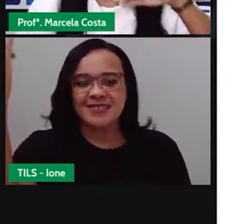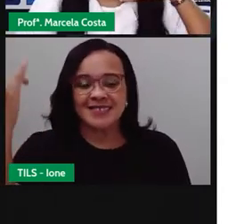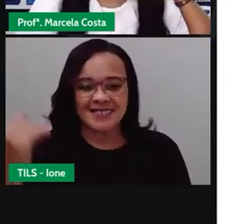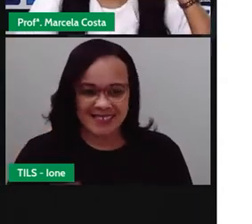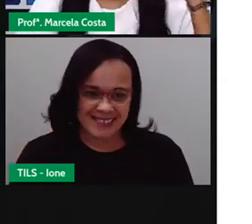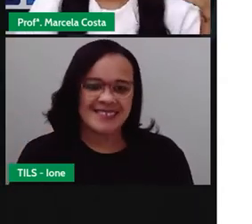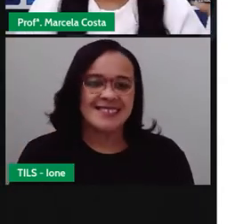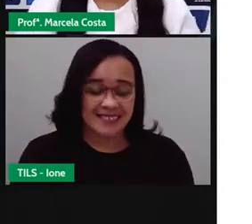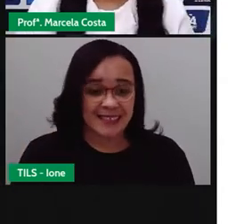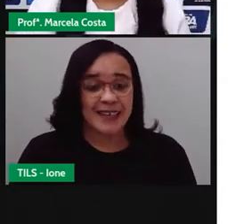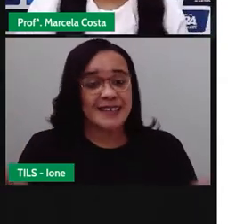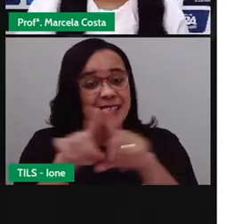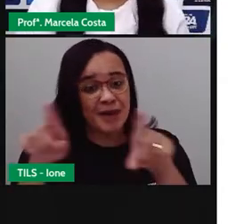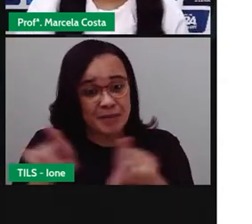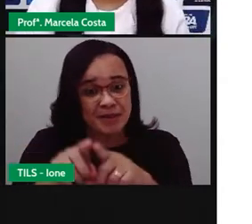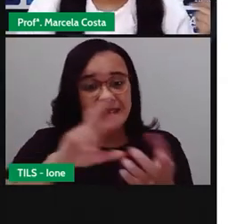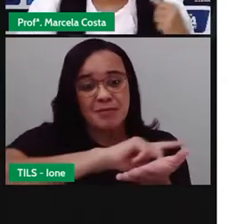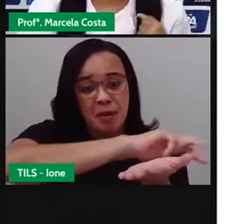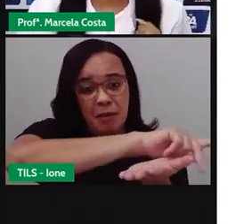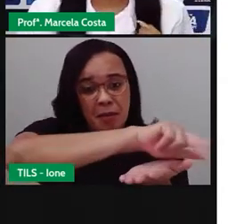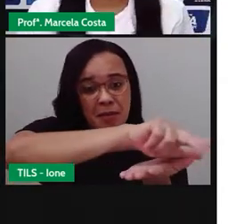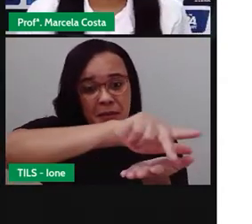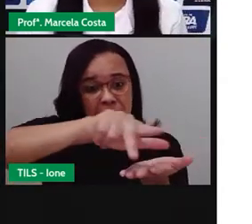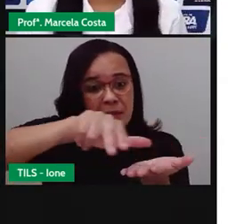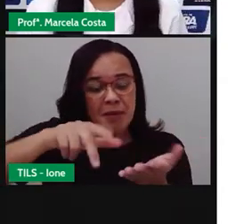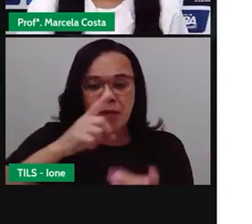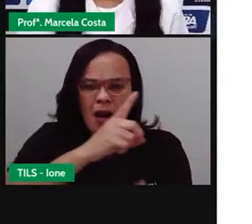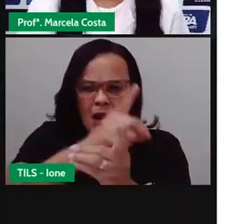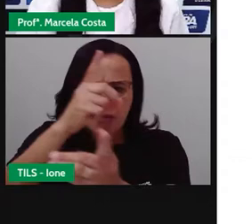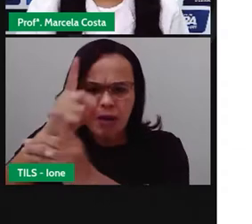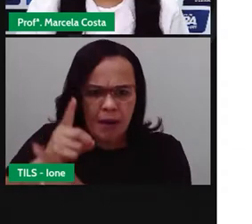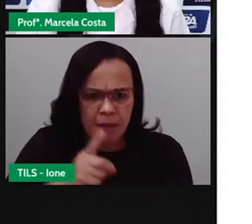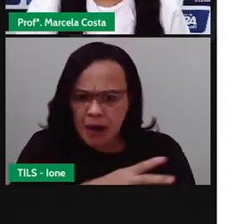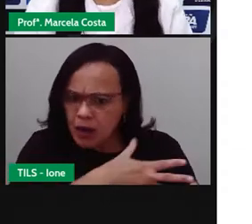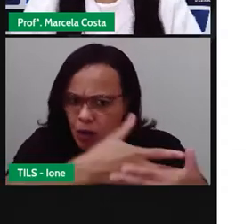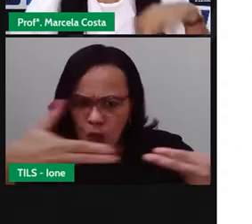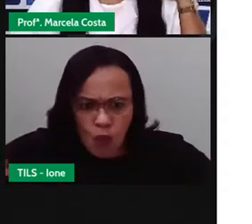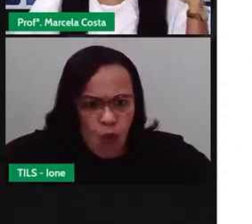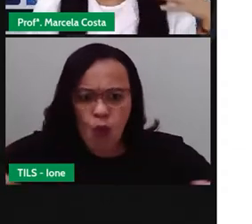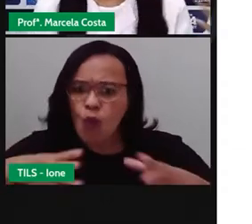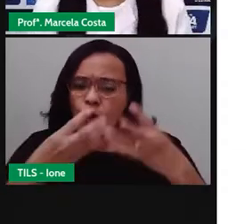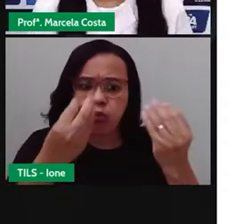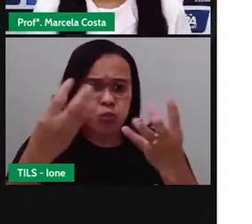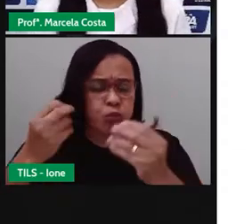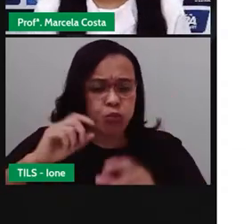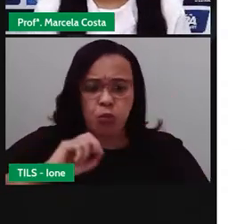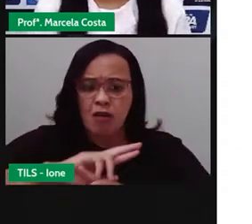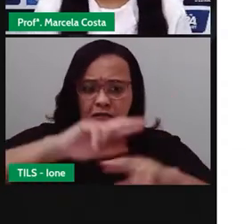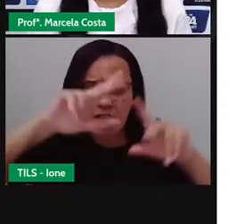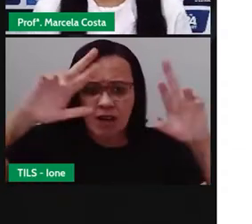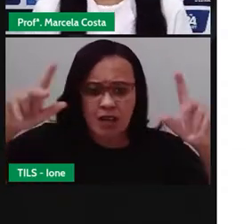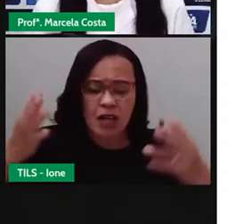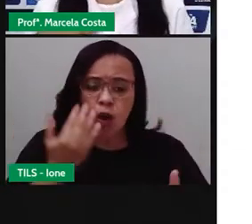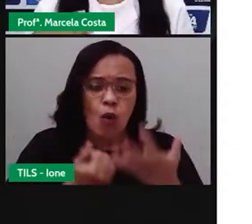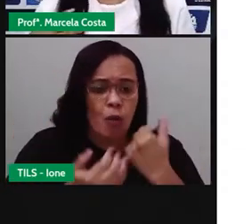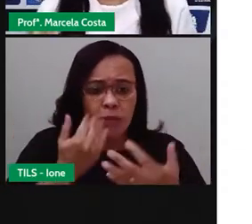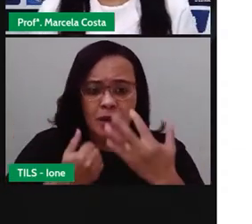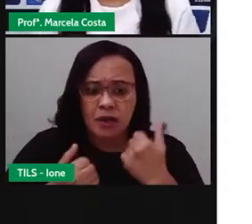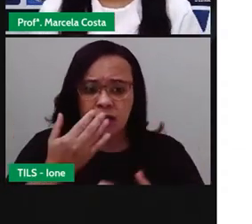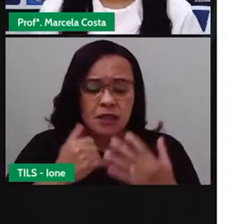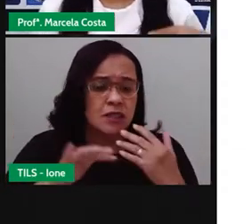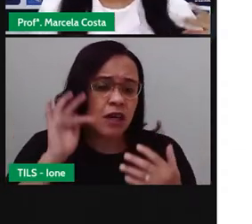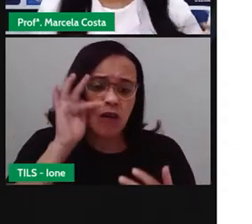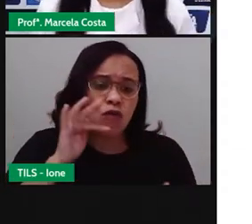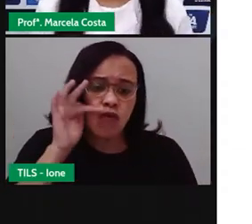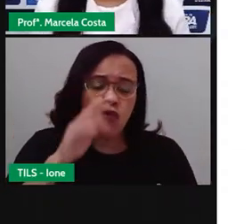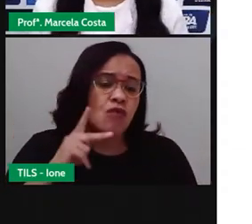e a diversidade de coisas que a gente consegue encontrar no centro de abastecimento. Tanto comidas química, quantas